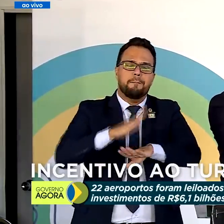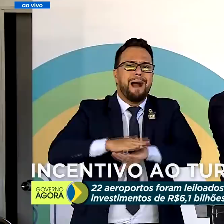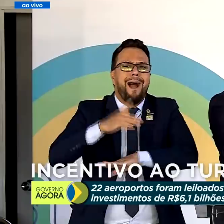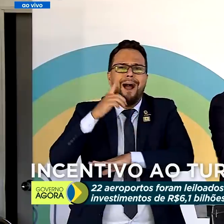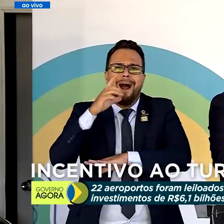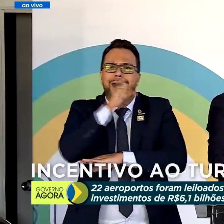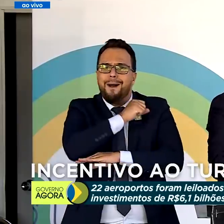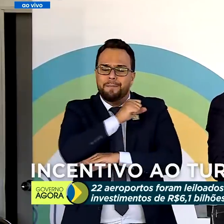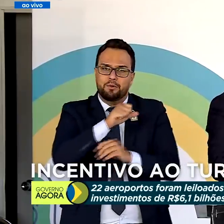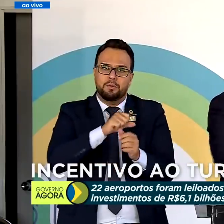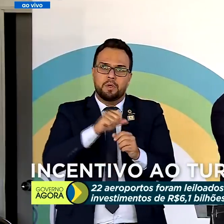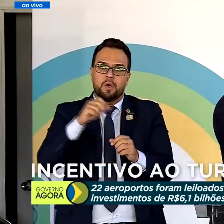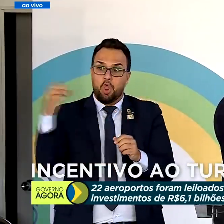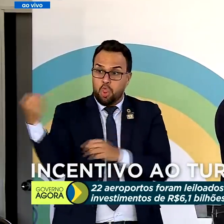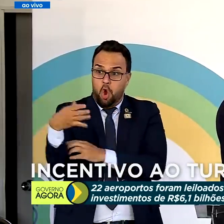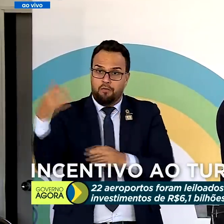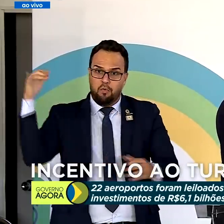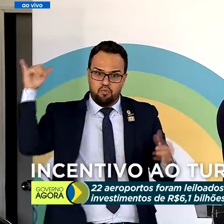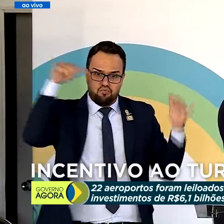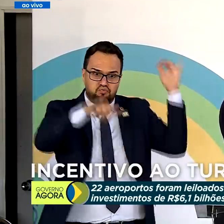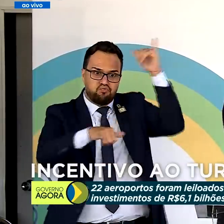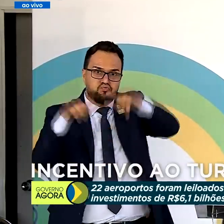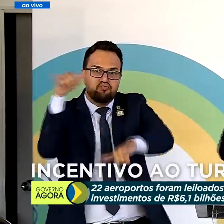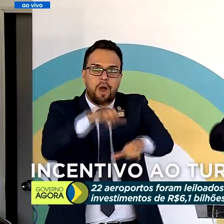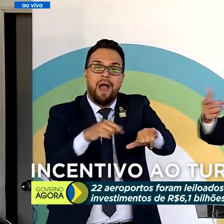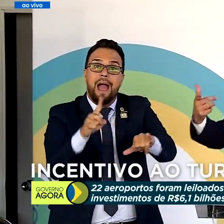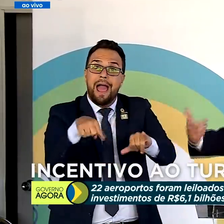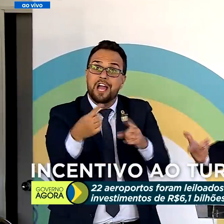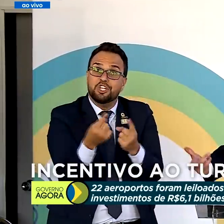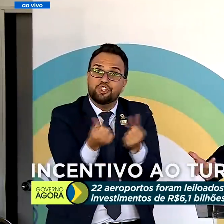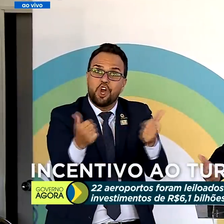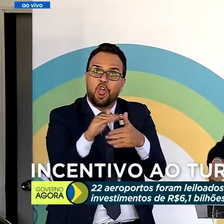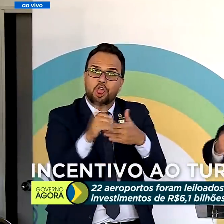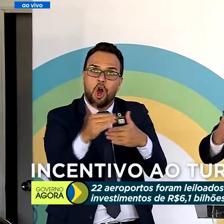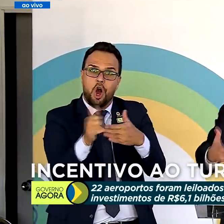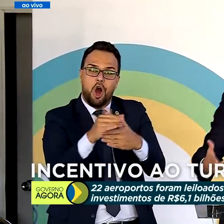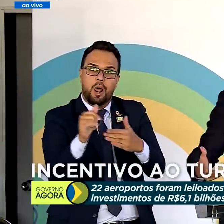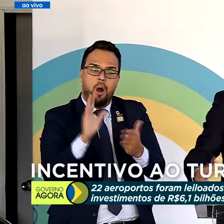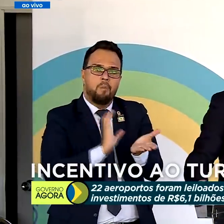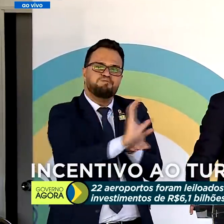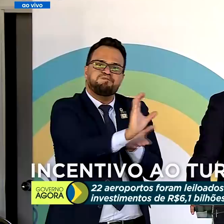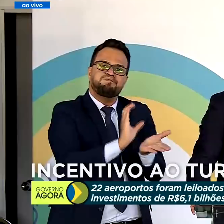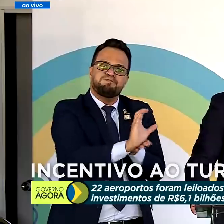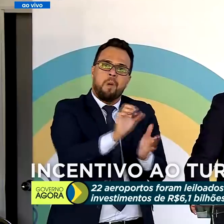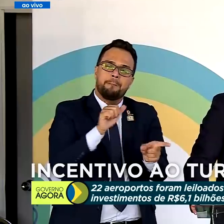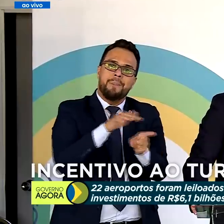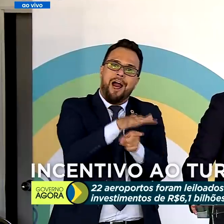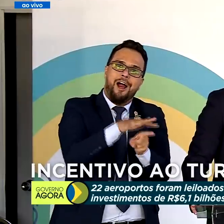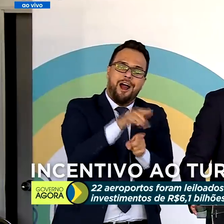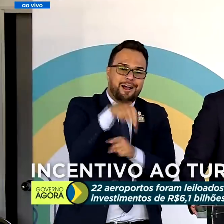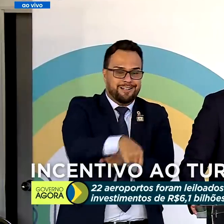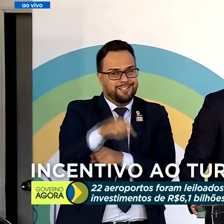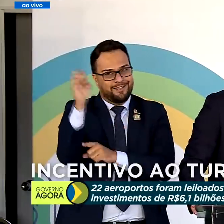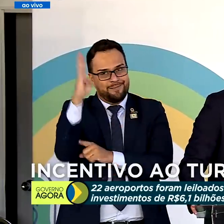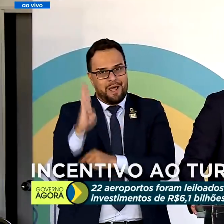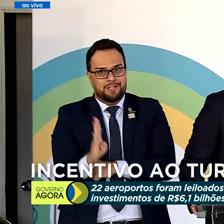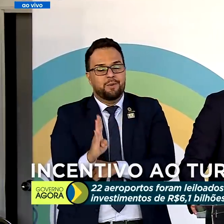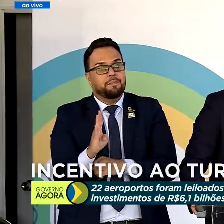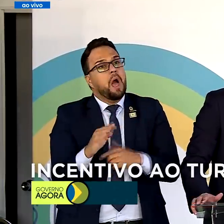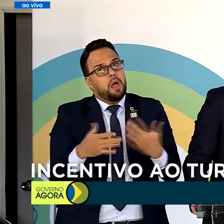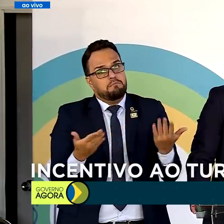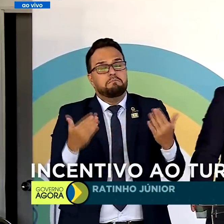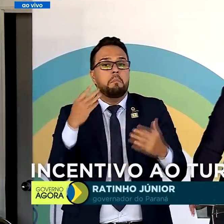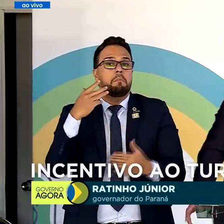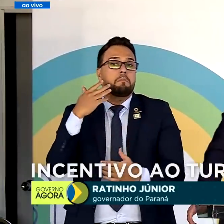novos voos para Foz do Iguaçu. Isso é grana, isso é dinheiro, isso é dólar vindo para o nosso Estado e vindo para o nosso Brasil. O ministro se convenceu.